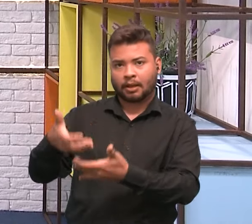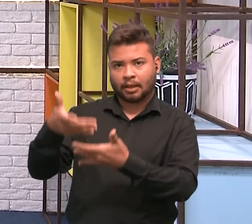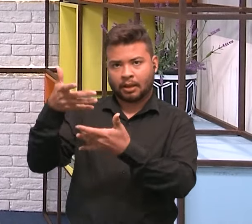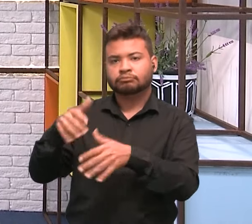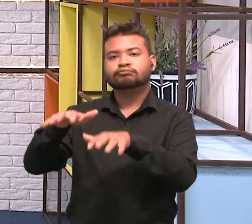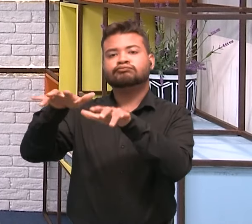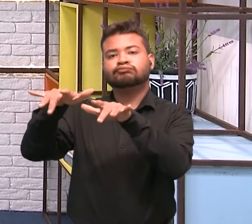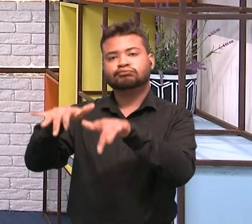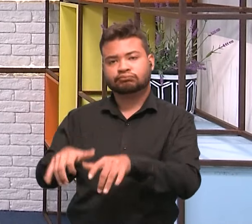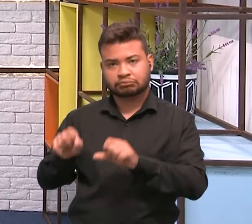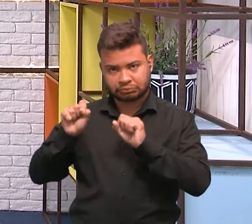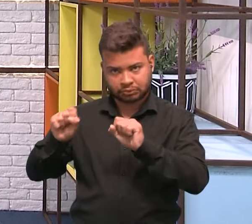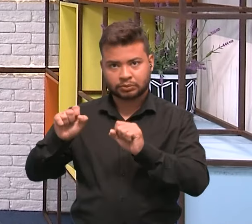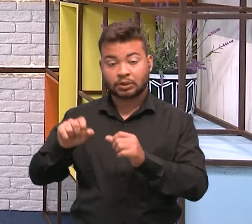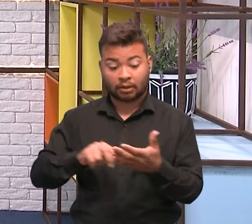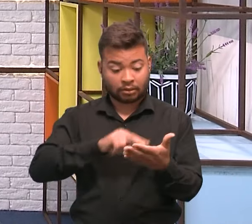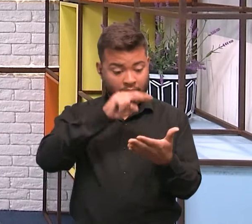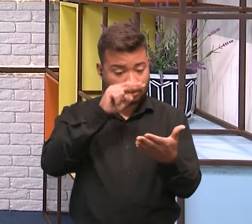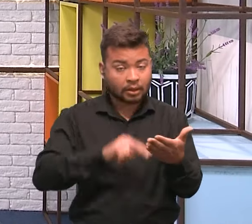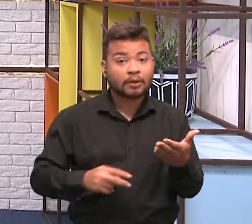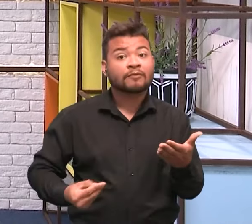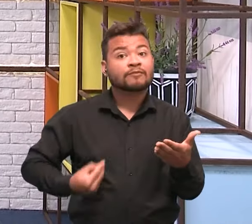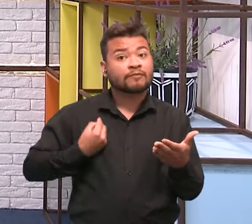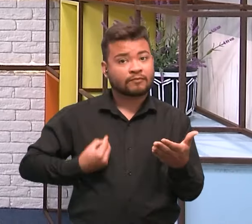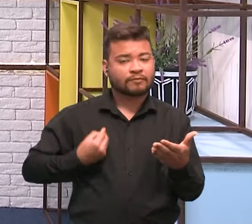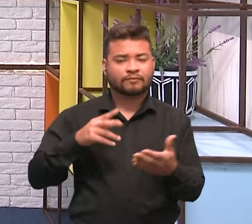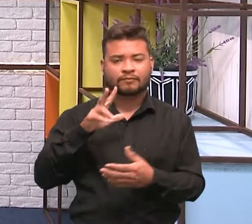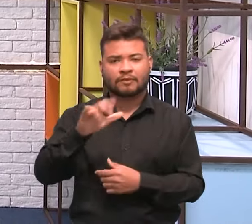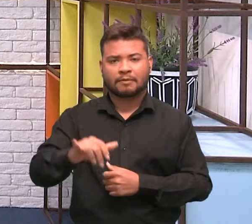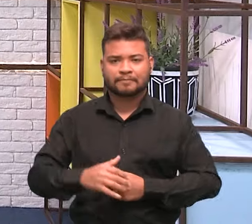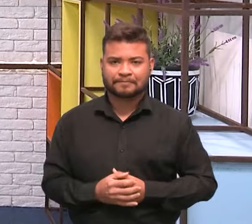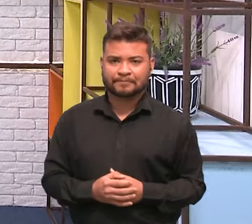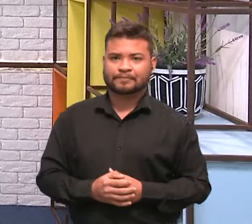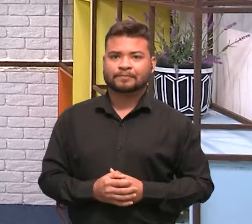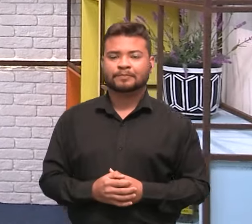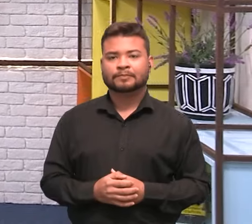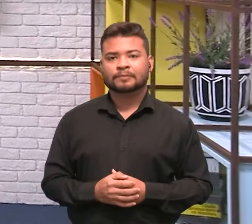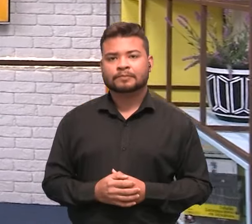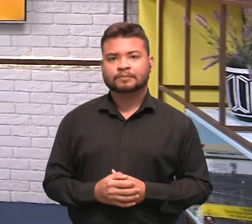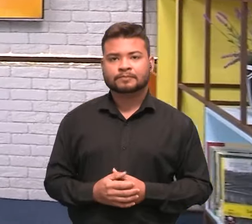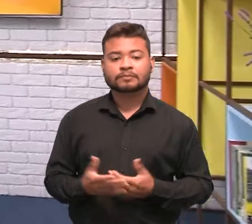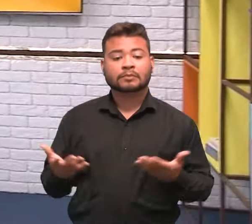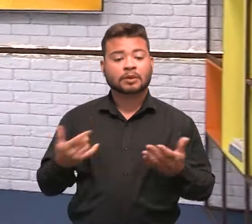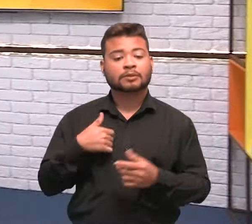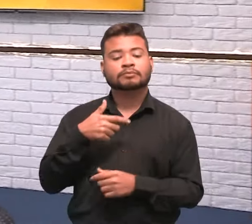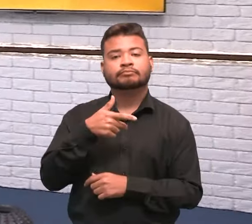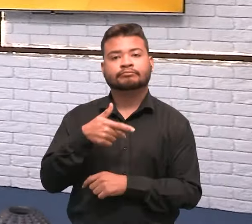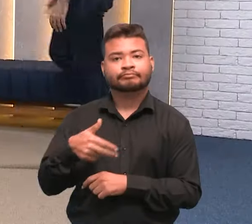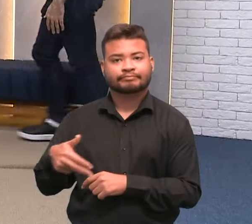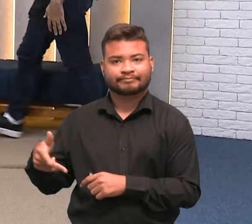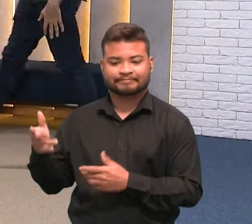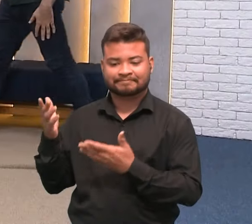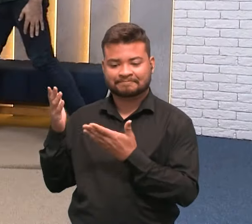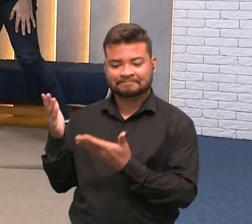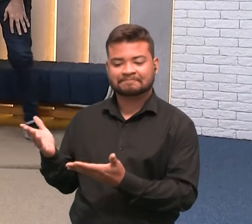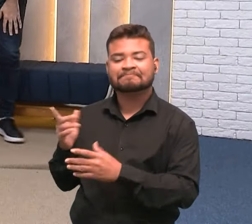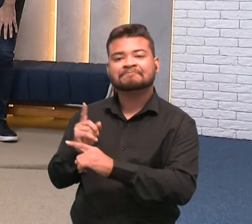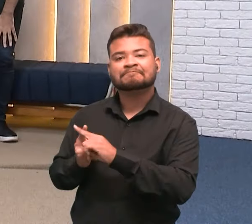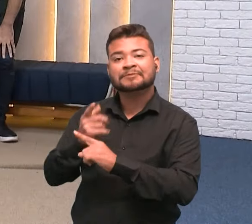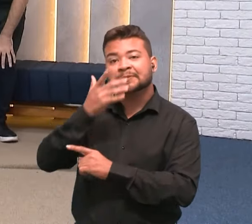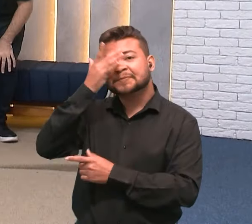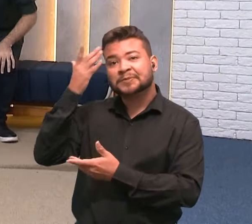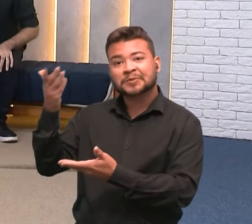comentários, que a gente vai ler ele aqui ao vivo, tá bom? Eu já vou caminhando aqui então para o nosso outro lado do estúdio, para receber as nossas